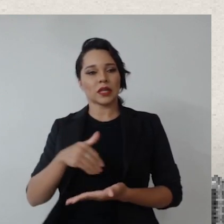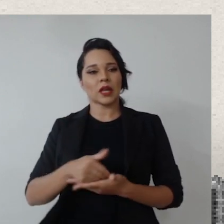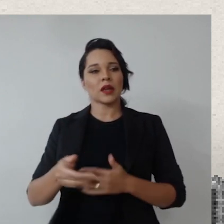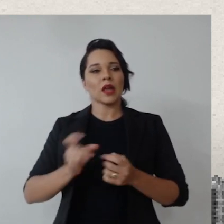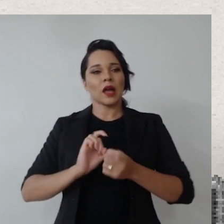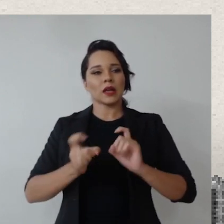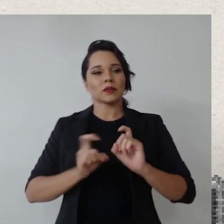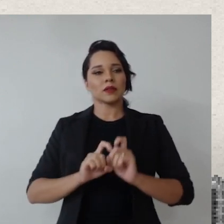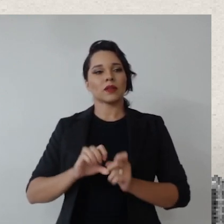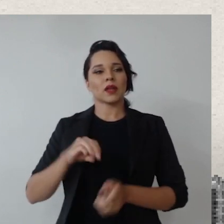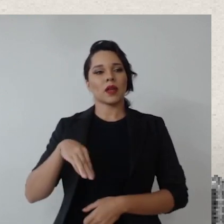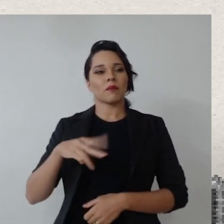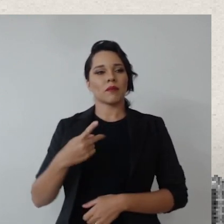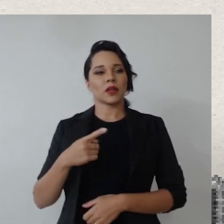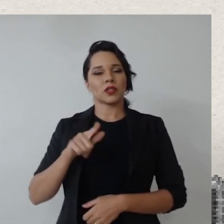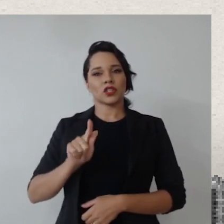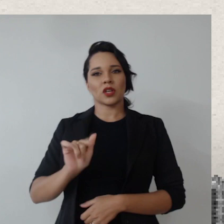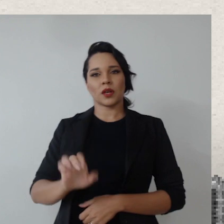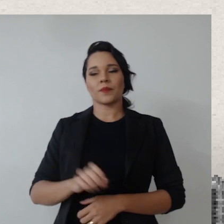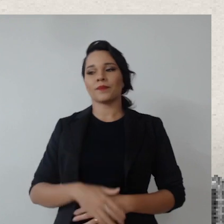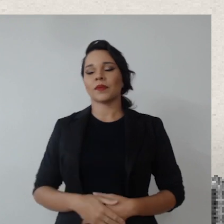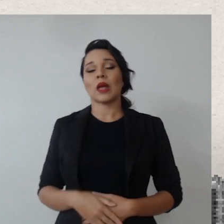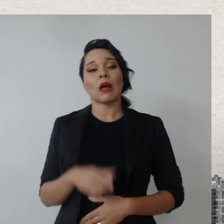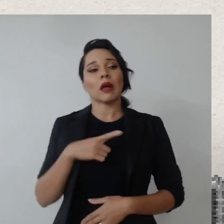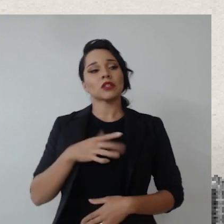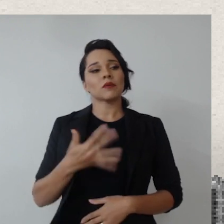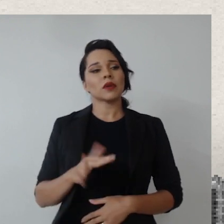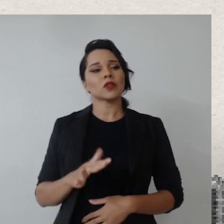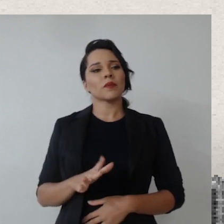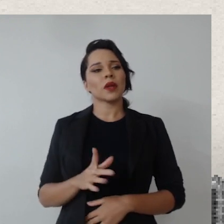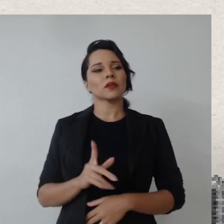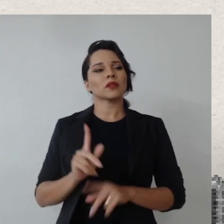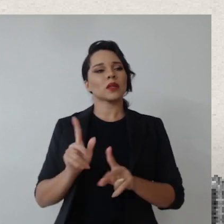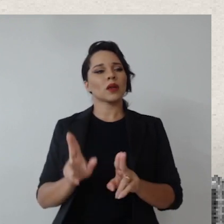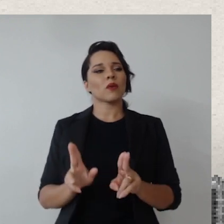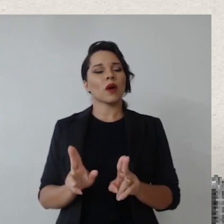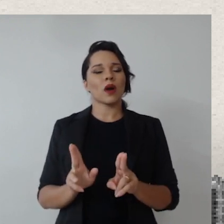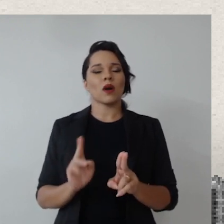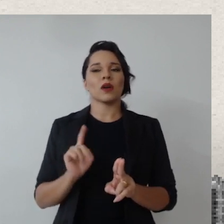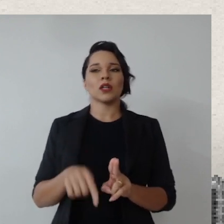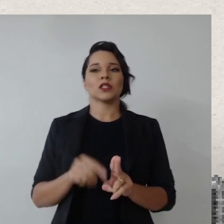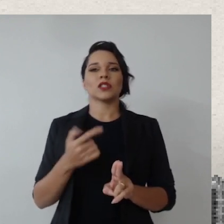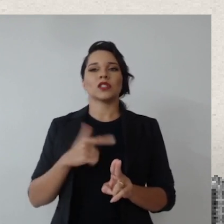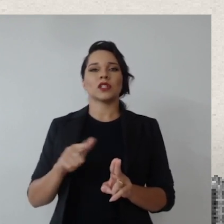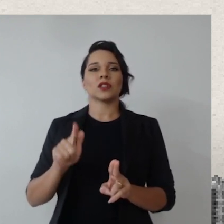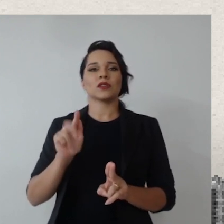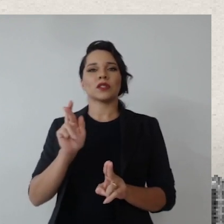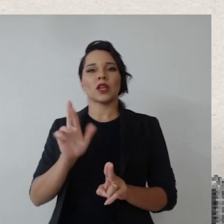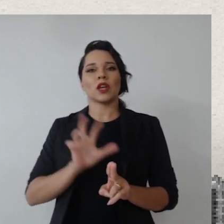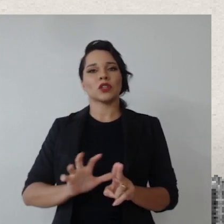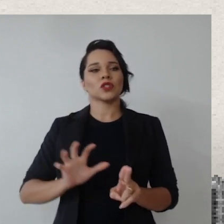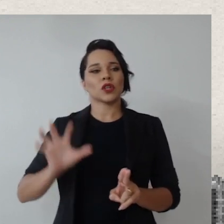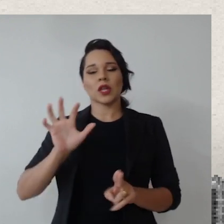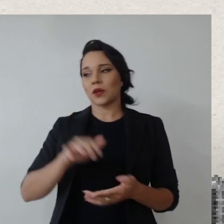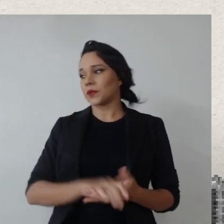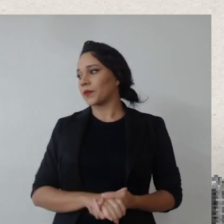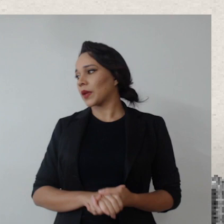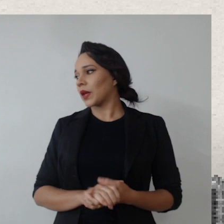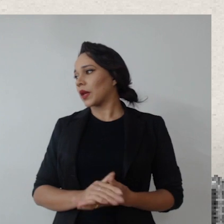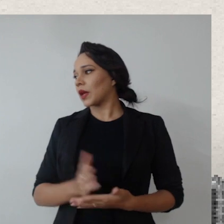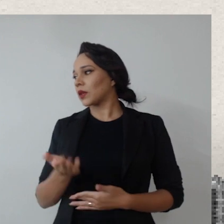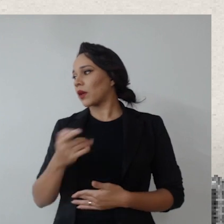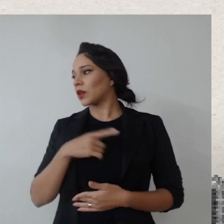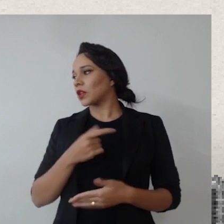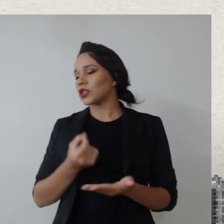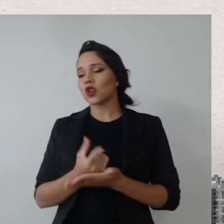secretário de administração da MPF, da PGR, e tinha mais ou menos a mesma loja que tinha várias unidades regionais, então